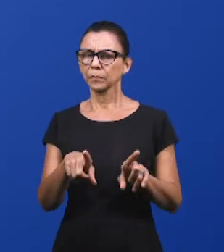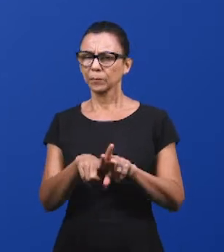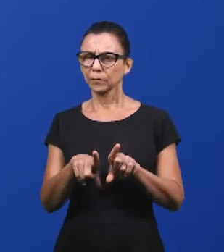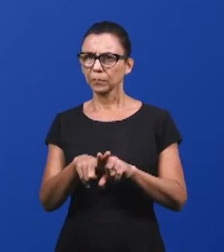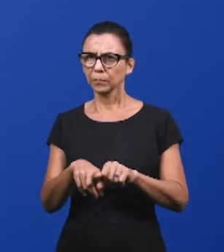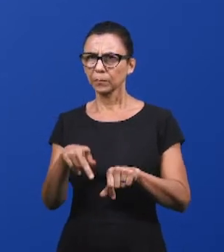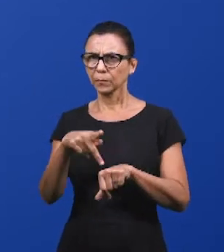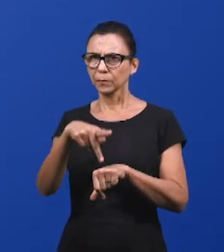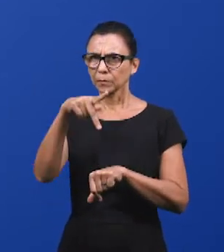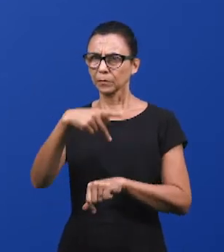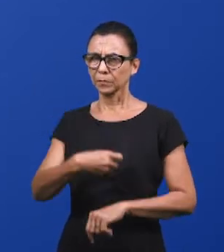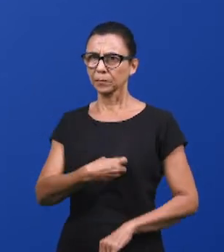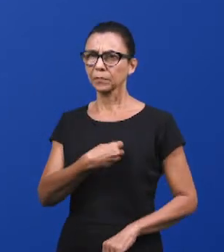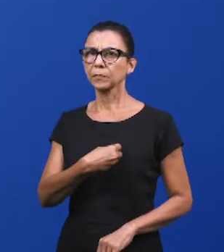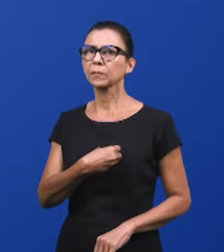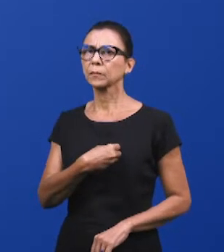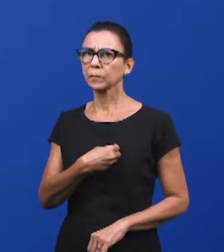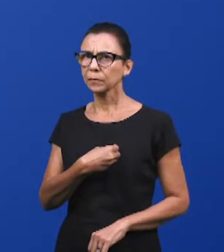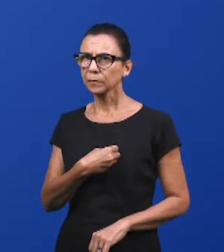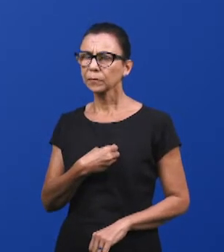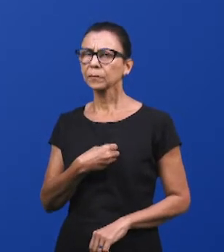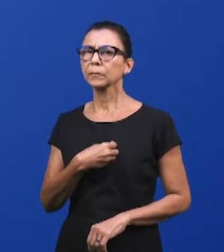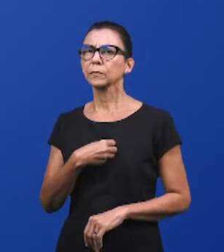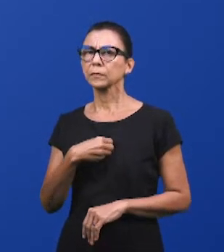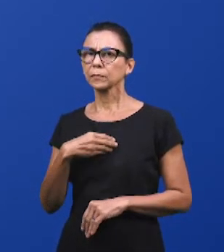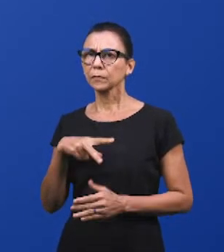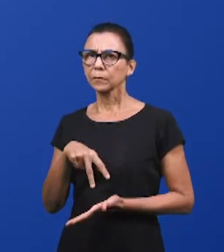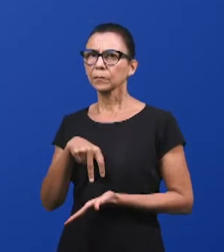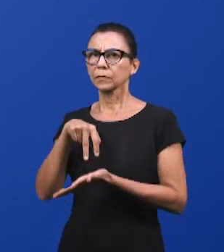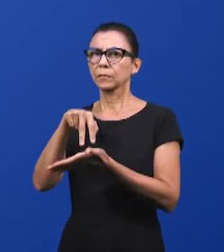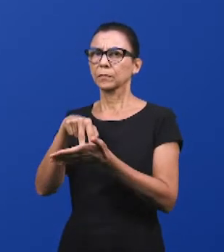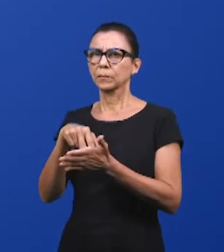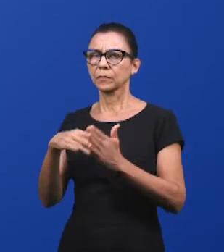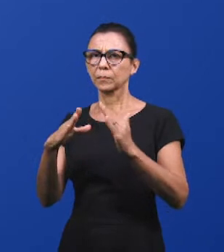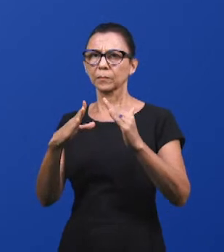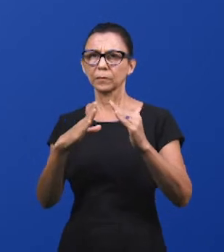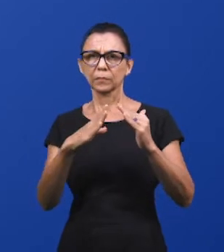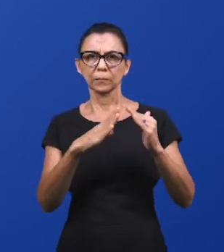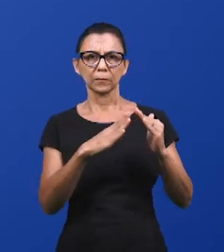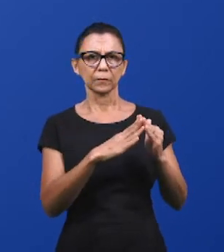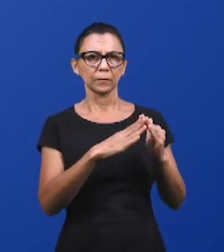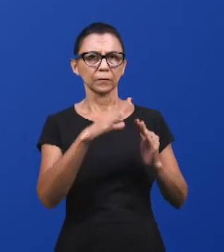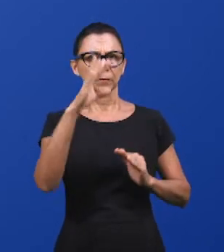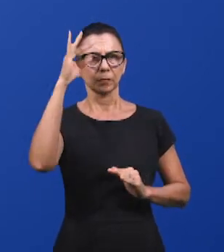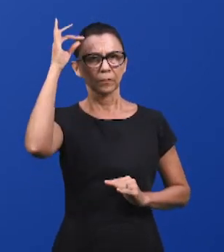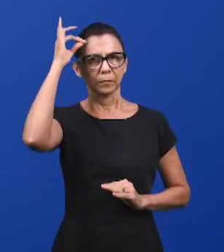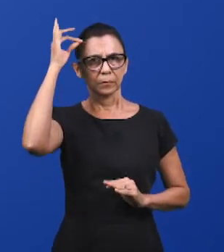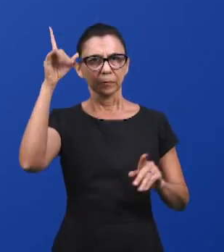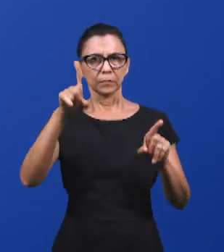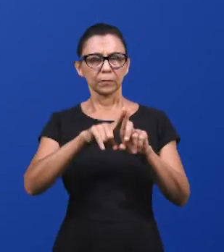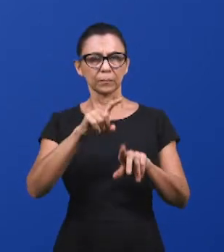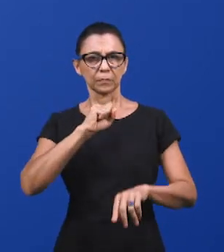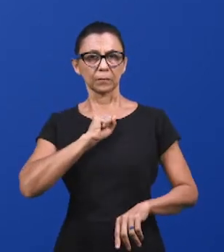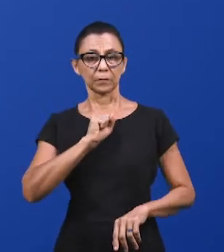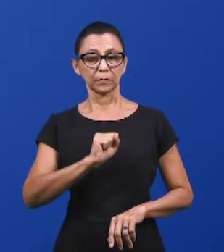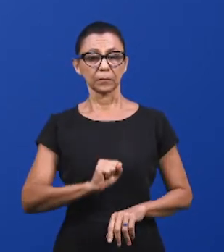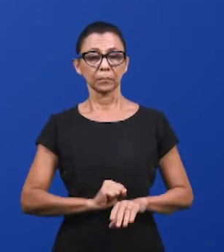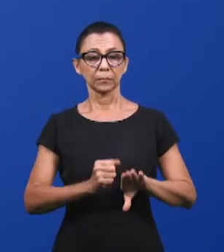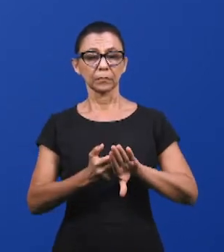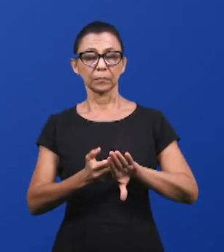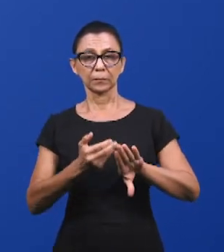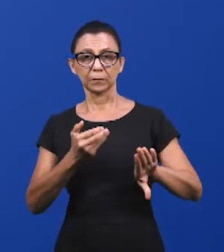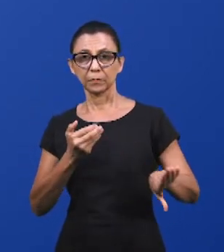pedras vivas, sois edificados casa espiritual e sacerdócio santo para